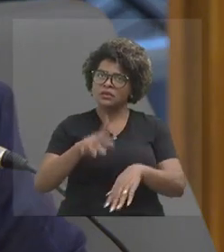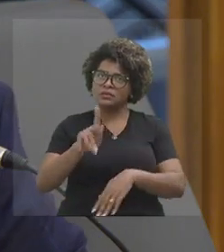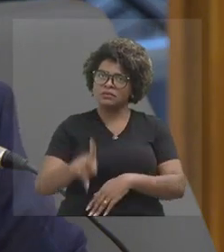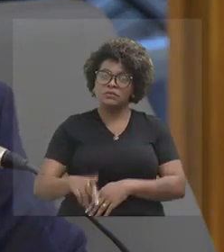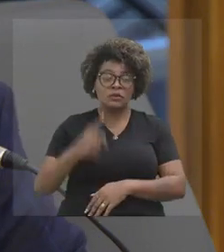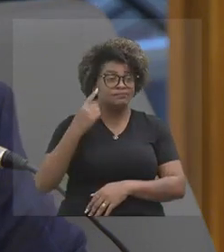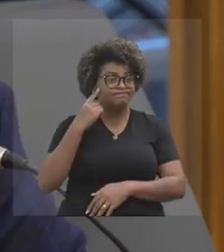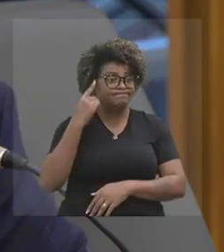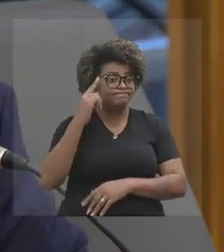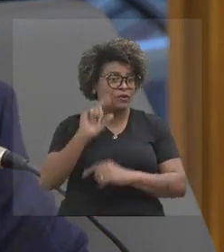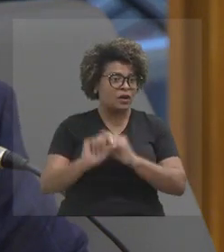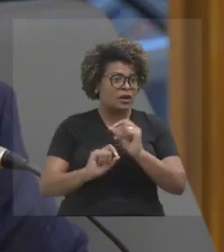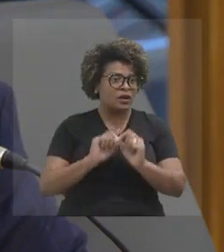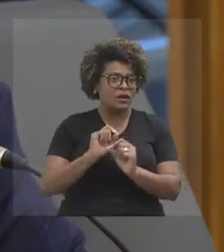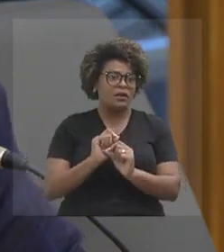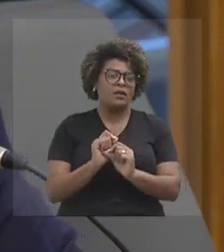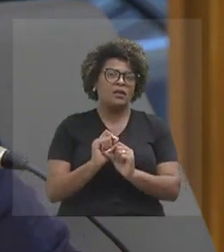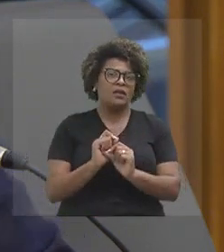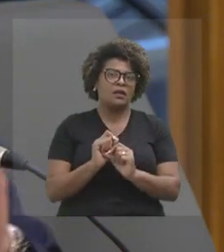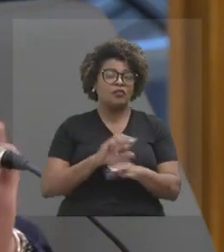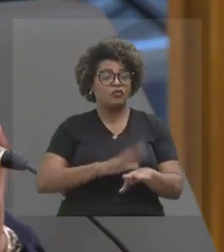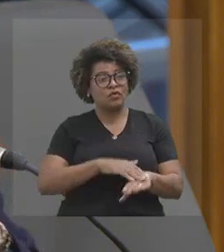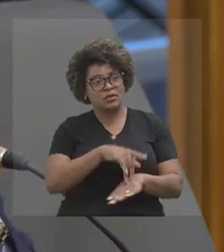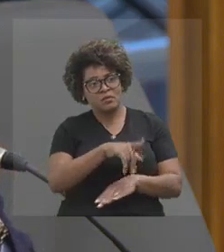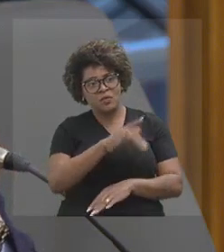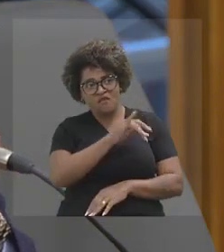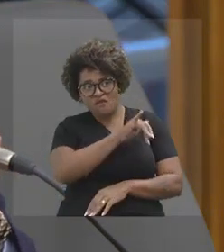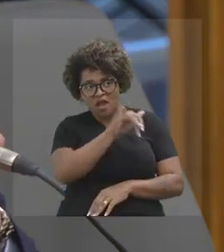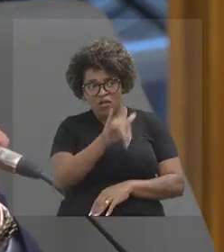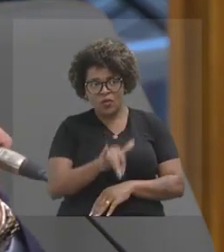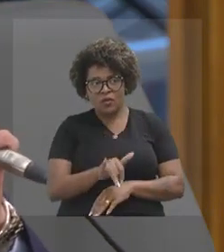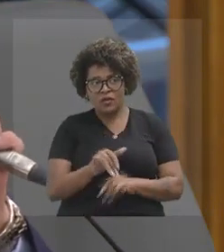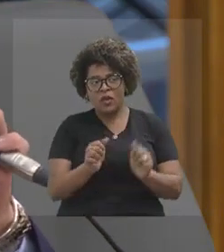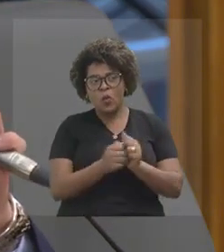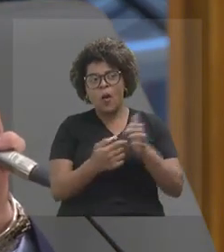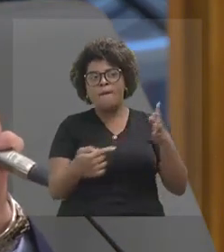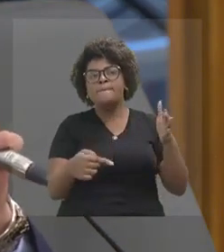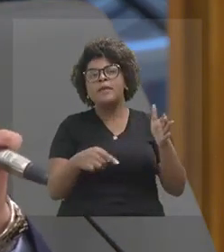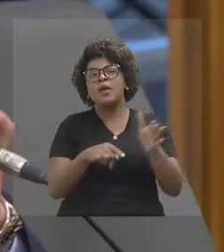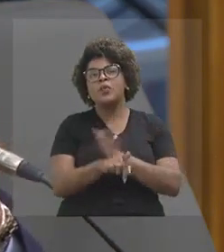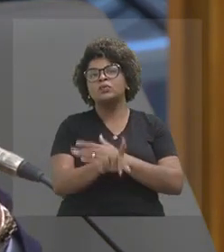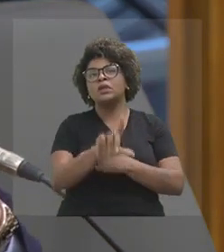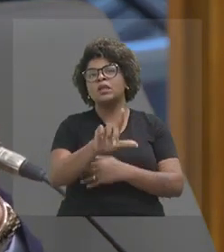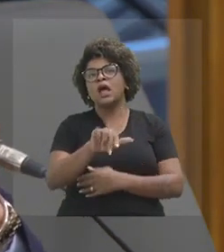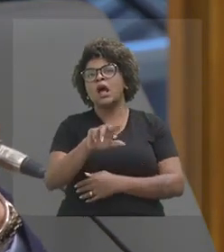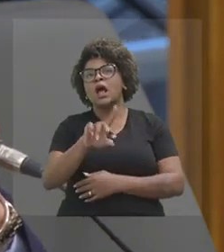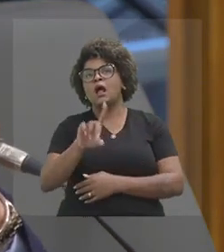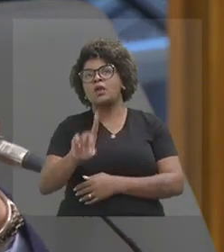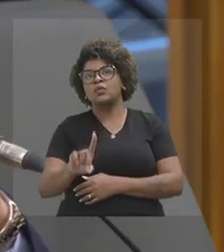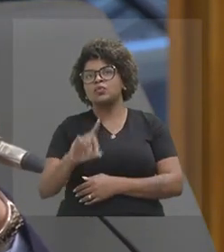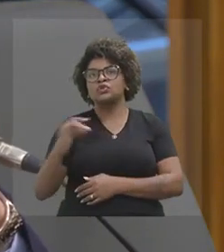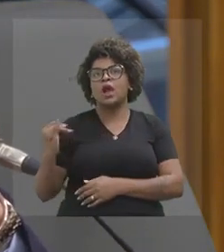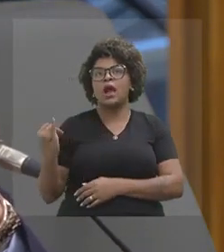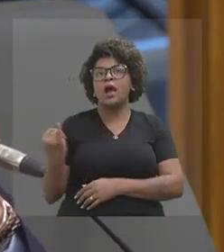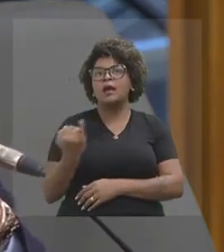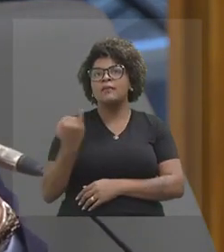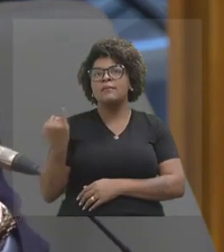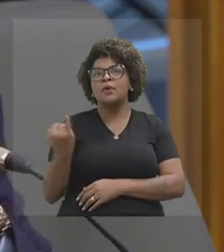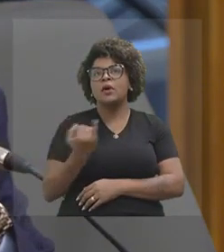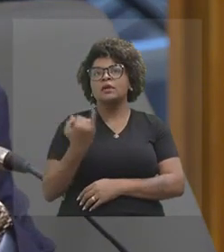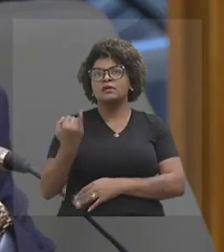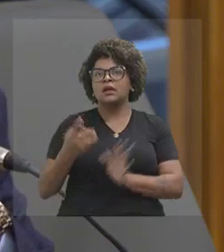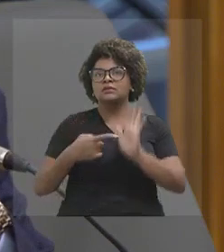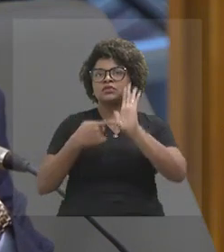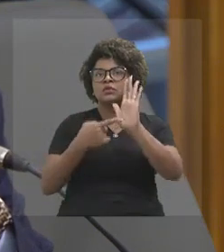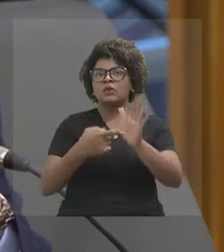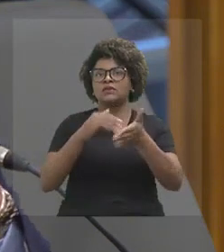me expôs aqui há pouco tempo diante da pergunta da Alude, a importância da elevação do status da secretaria. Não é